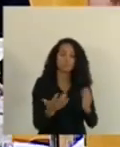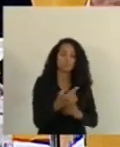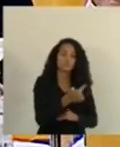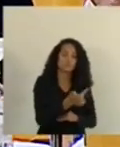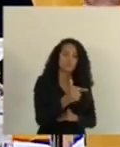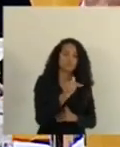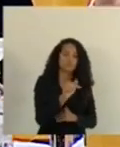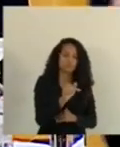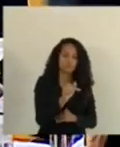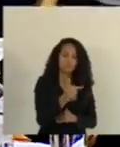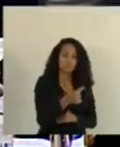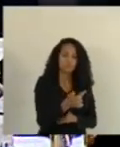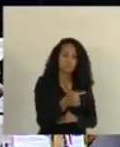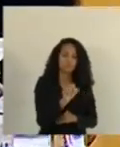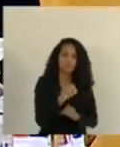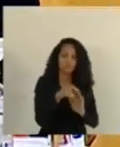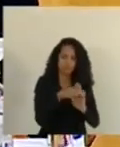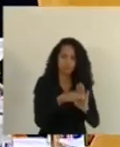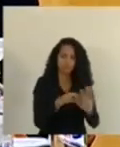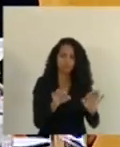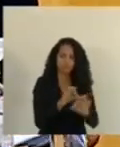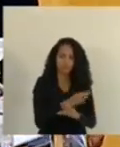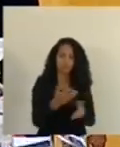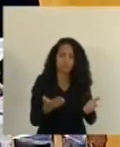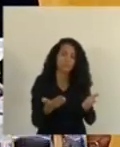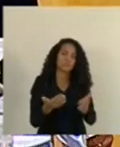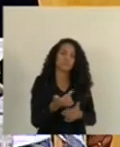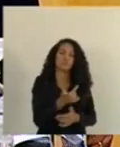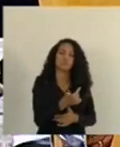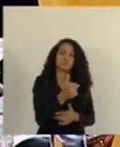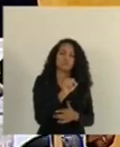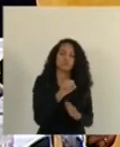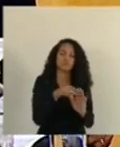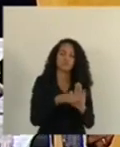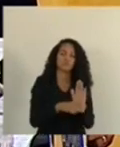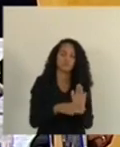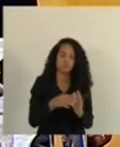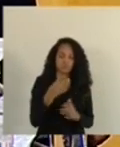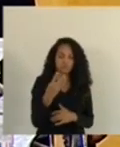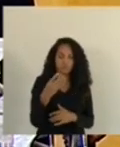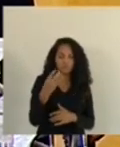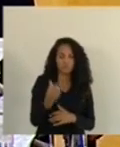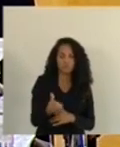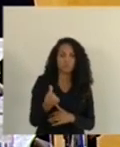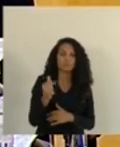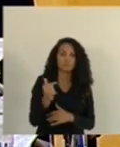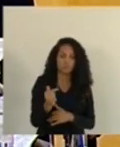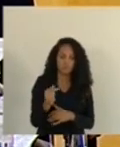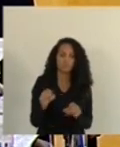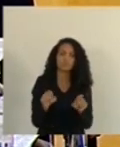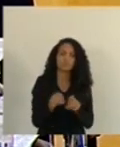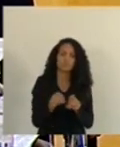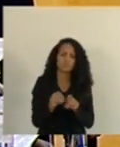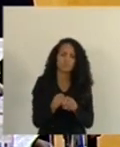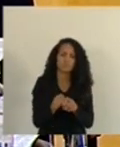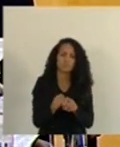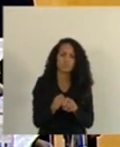vigésimo oitavo item. Vigésimo nono item, Parecer 367, também o